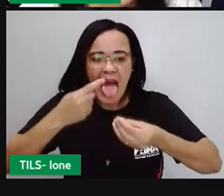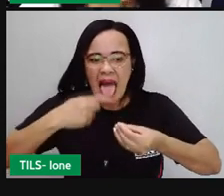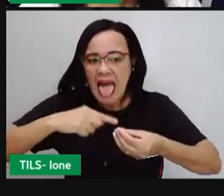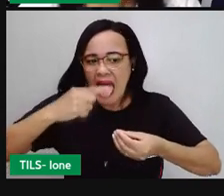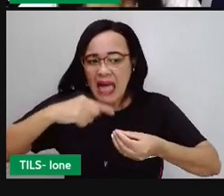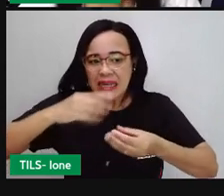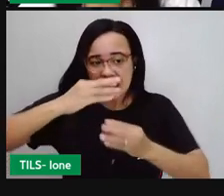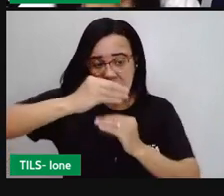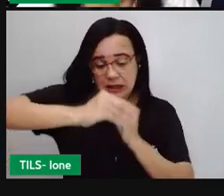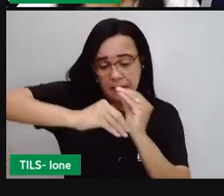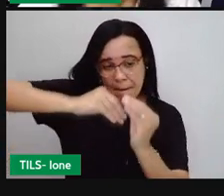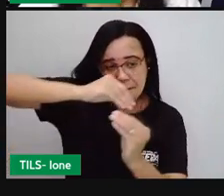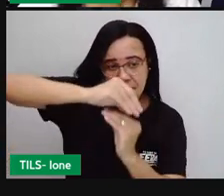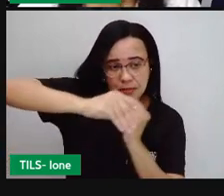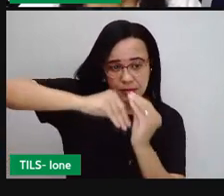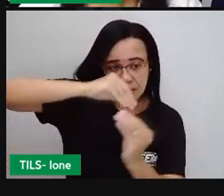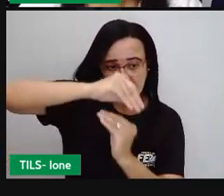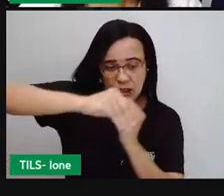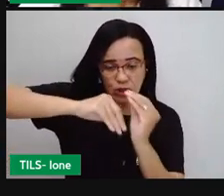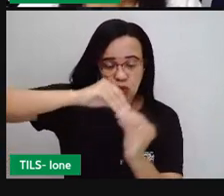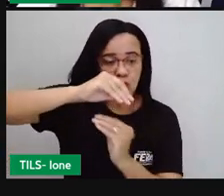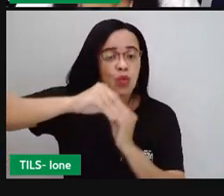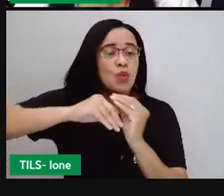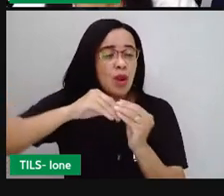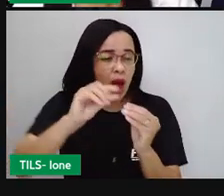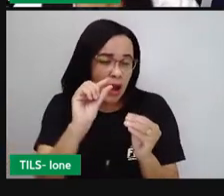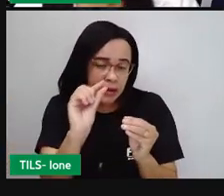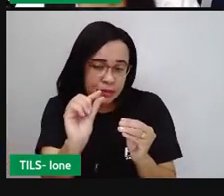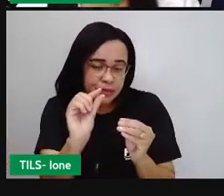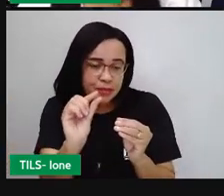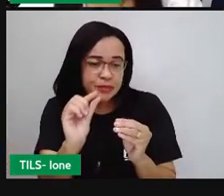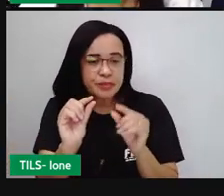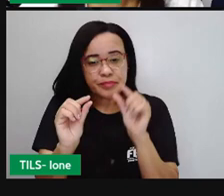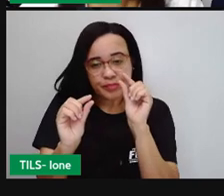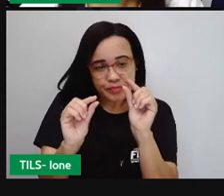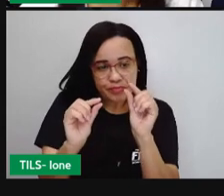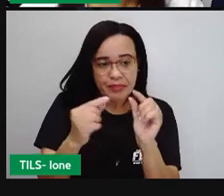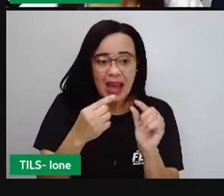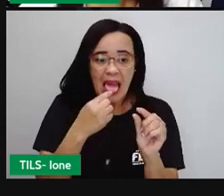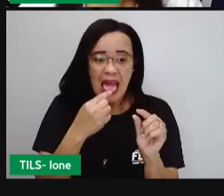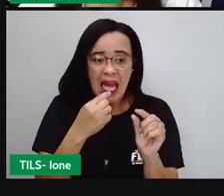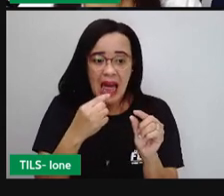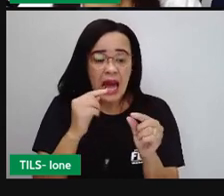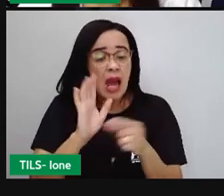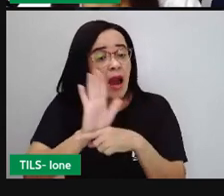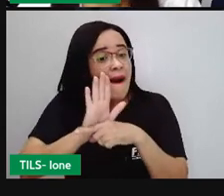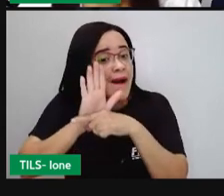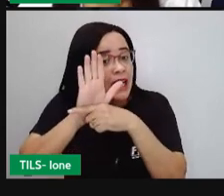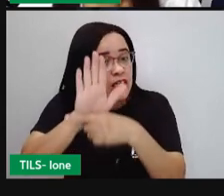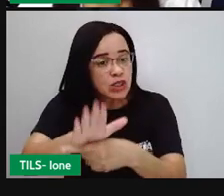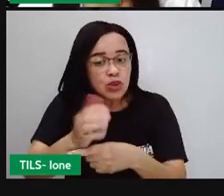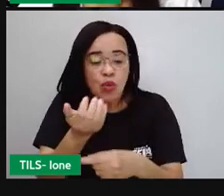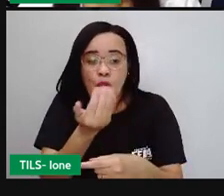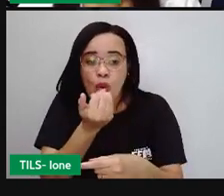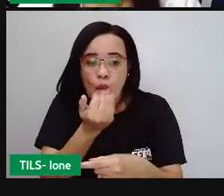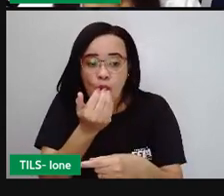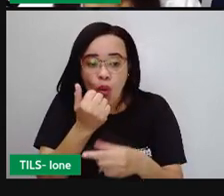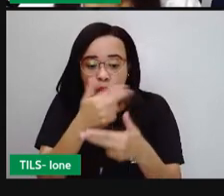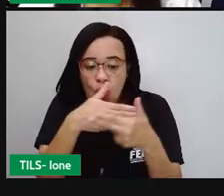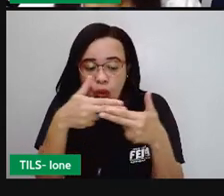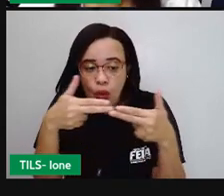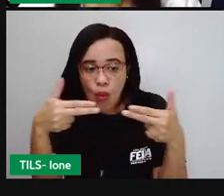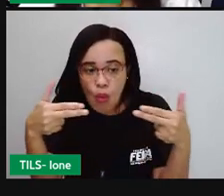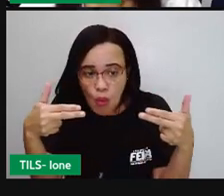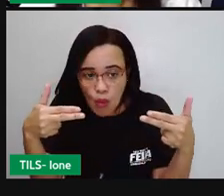misturá-la, formando o bom alimentar. Aí, para ajudar a levar o alimento aí, de um lado, para o outro, né? Para que